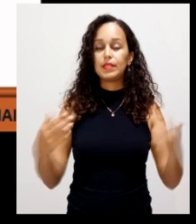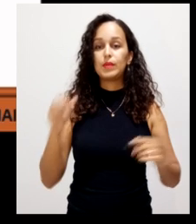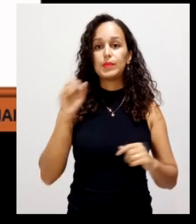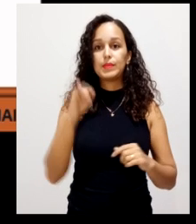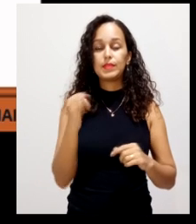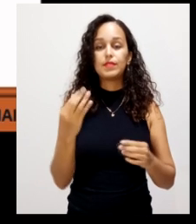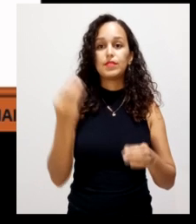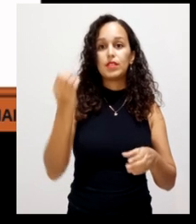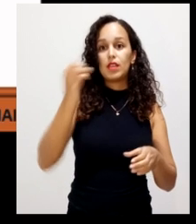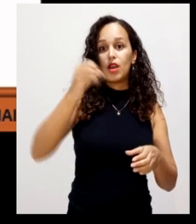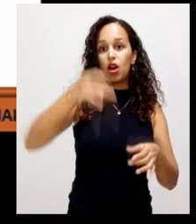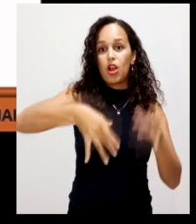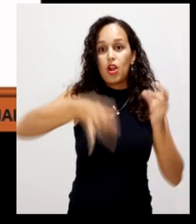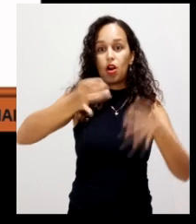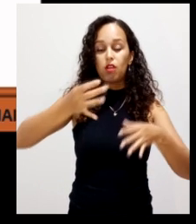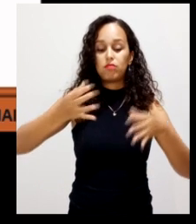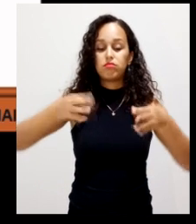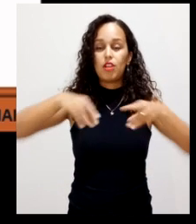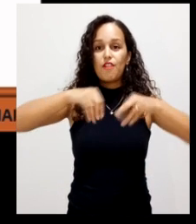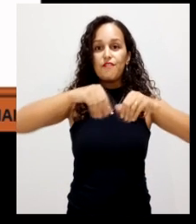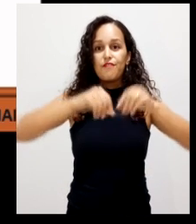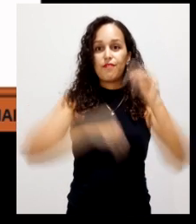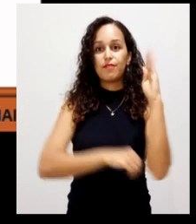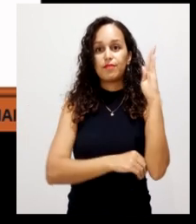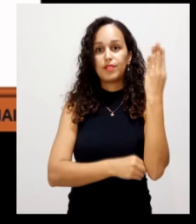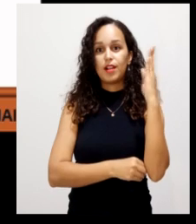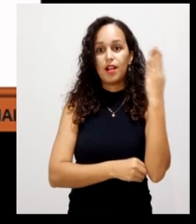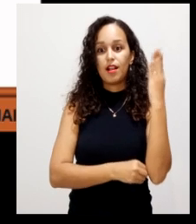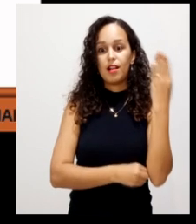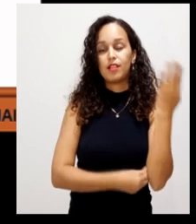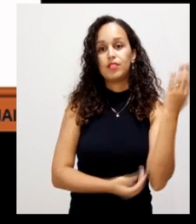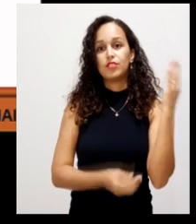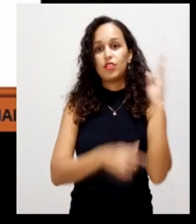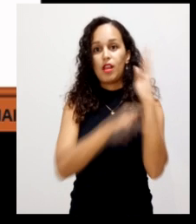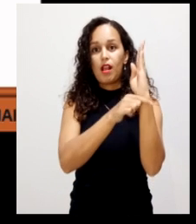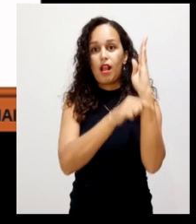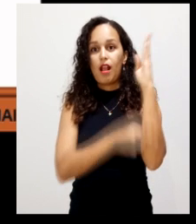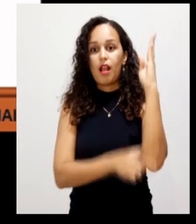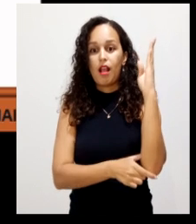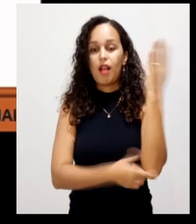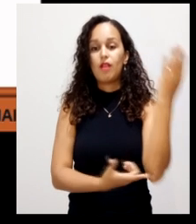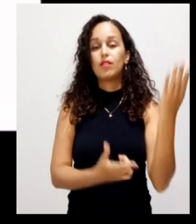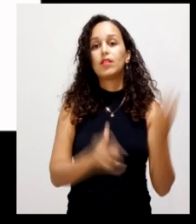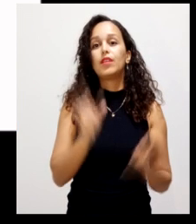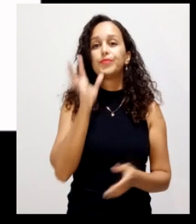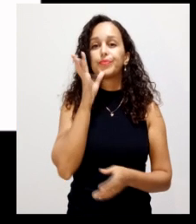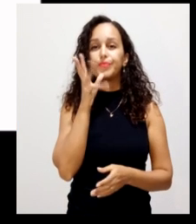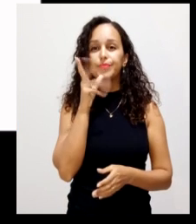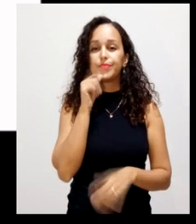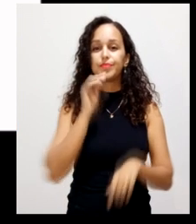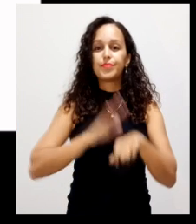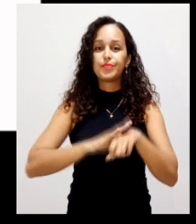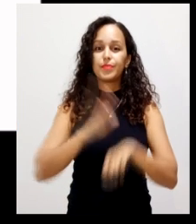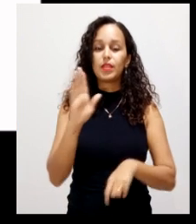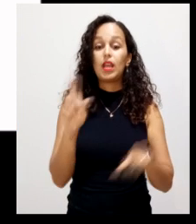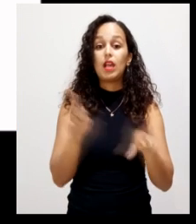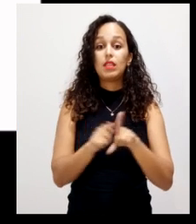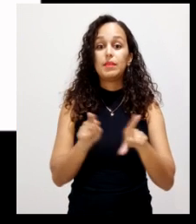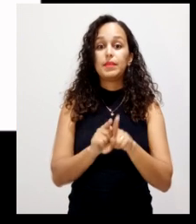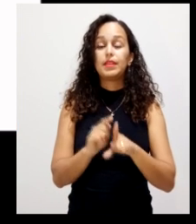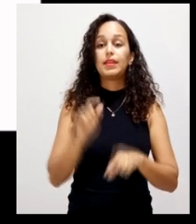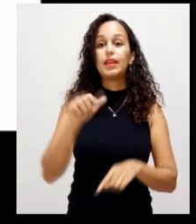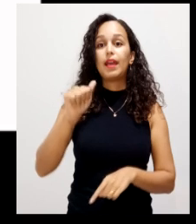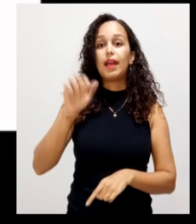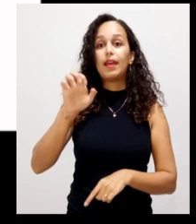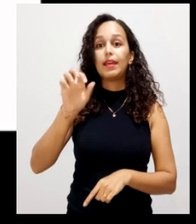de serragem, ramos, galhos, caules, a decomposição ela vai ser mais lenta. E a eração? eração